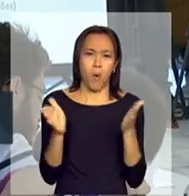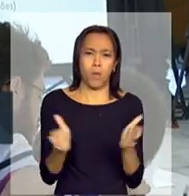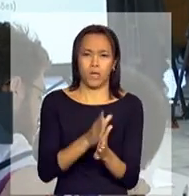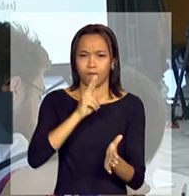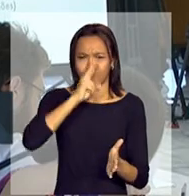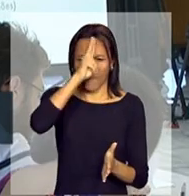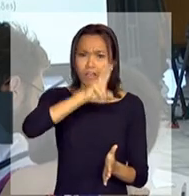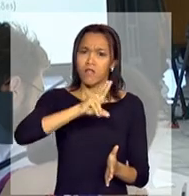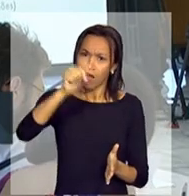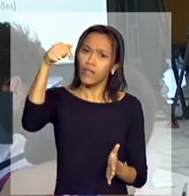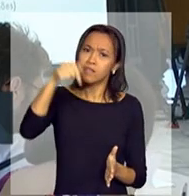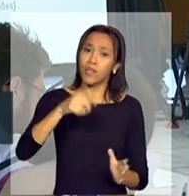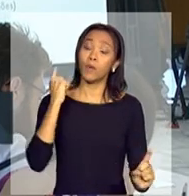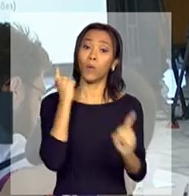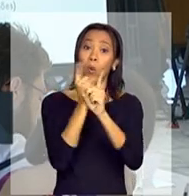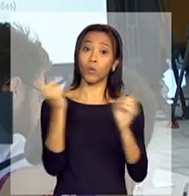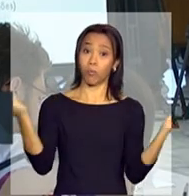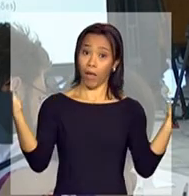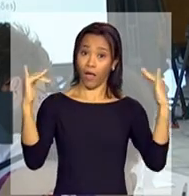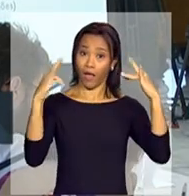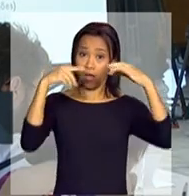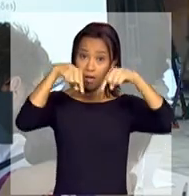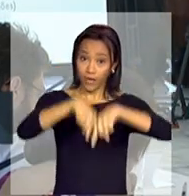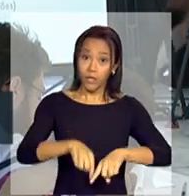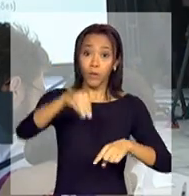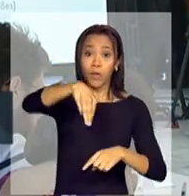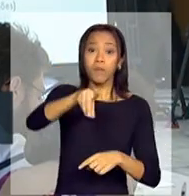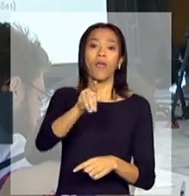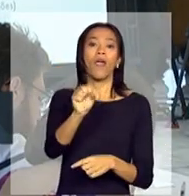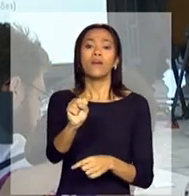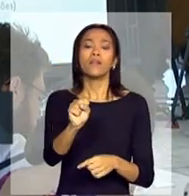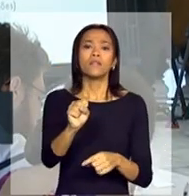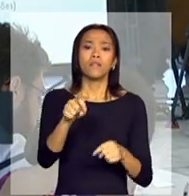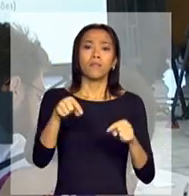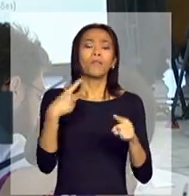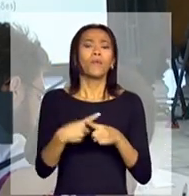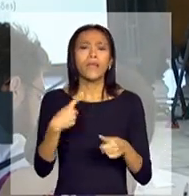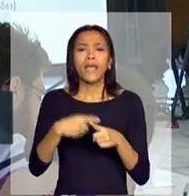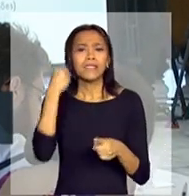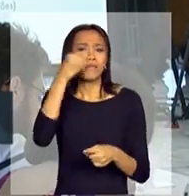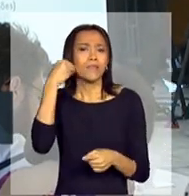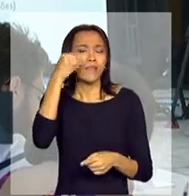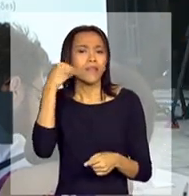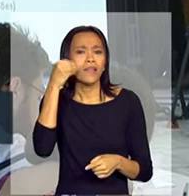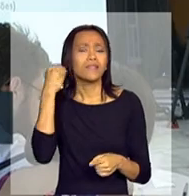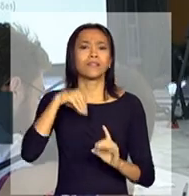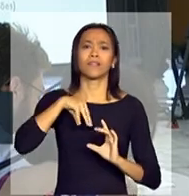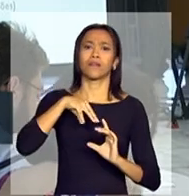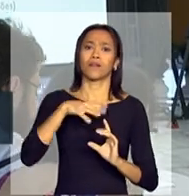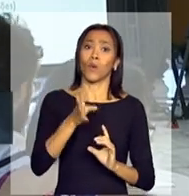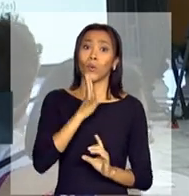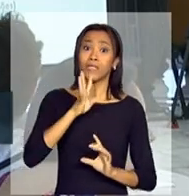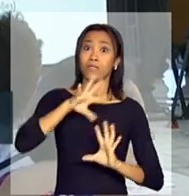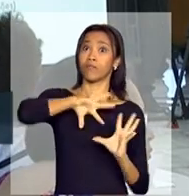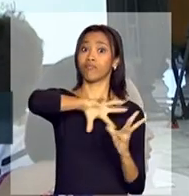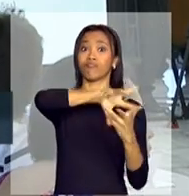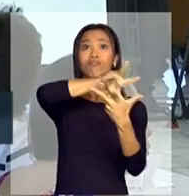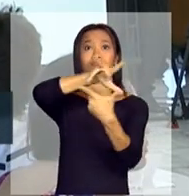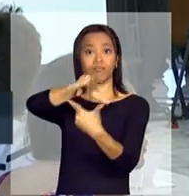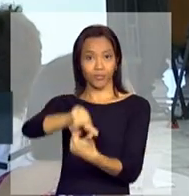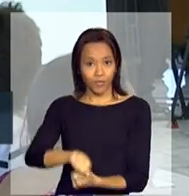sediada no Brasil, que vai ser sediada no MDS, exatamente porque a experiência internacionalmente